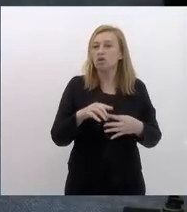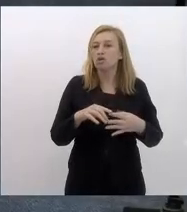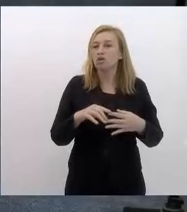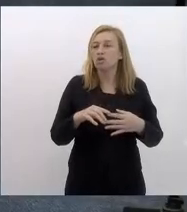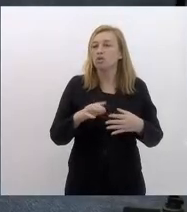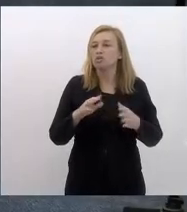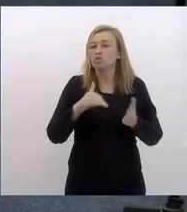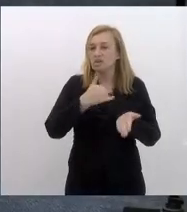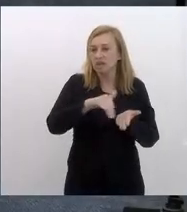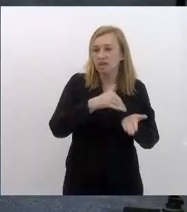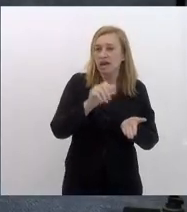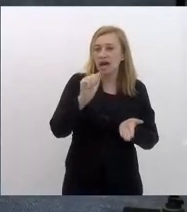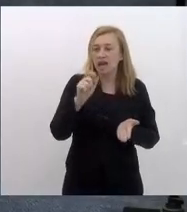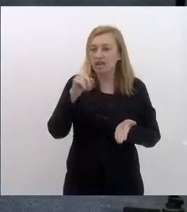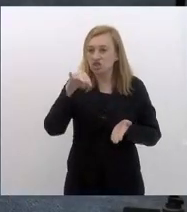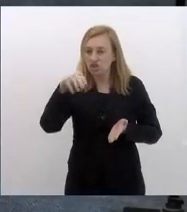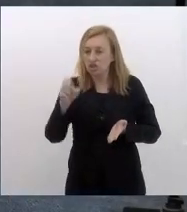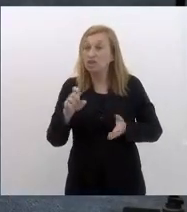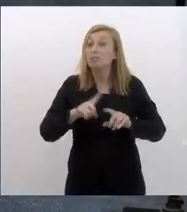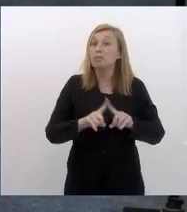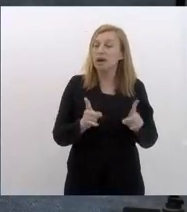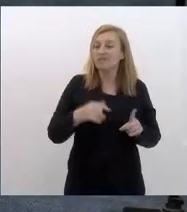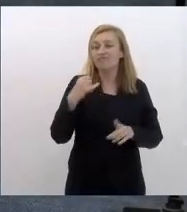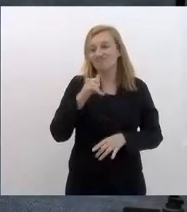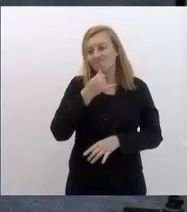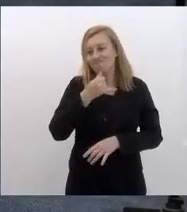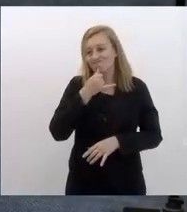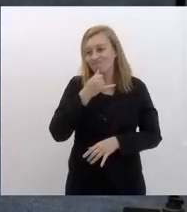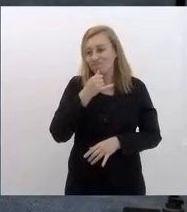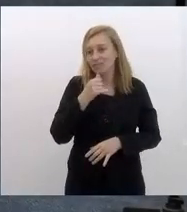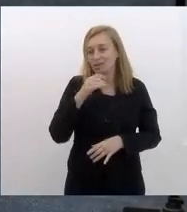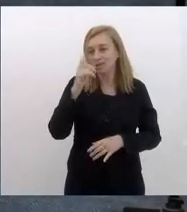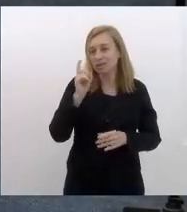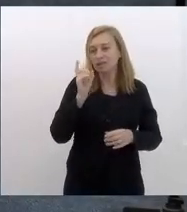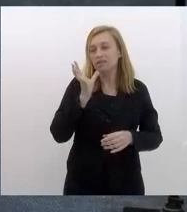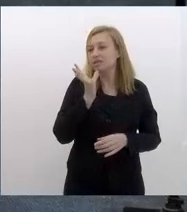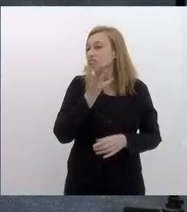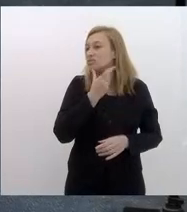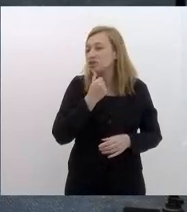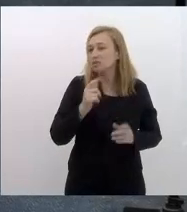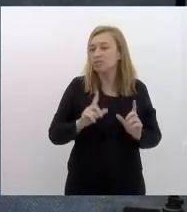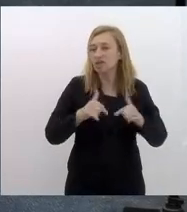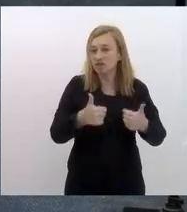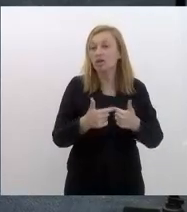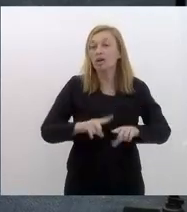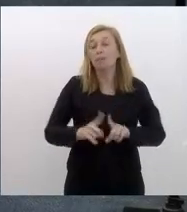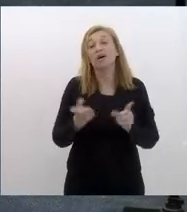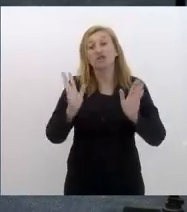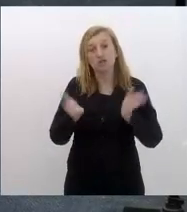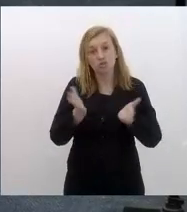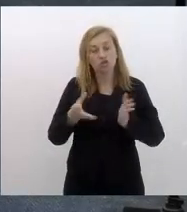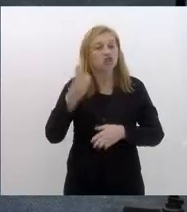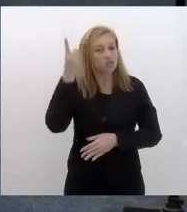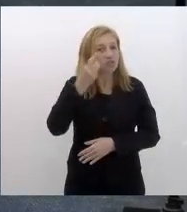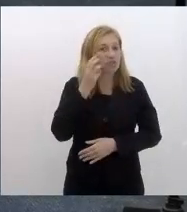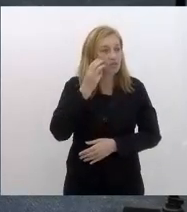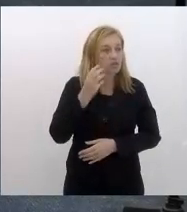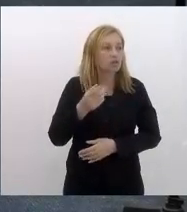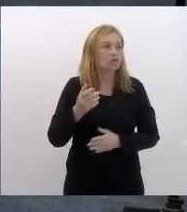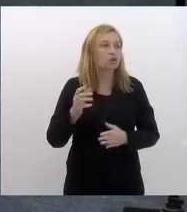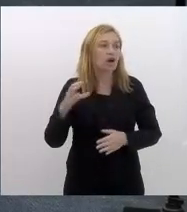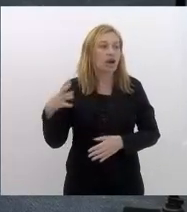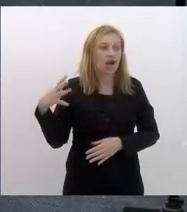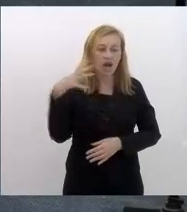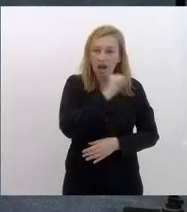secretário Alexandre Vale só que infelizmente está demorando para se concretizar mas hoje deputado Valdeck uma parte é principalmente para destacar isso se faz